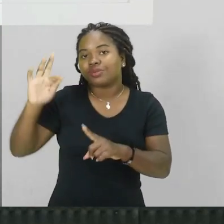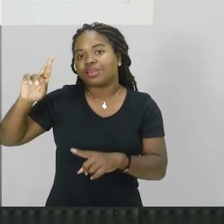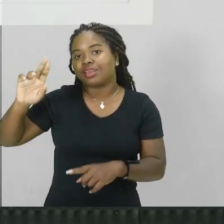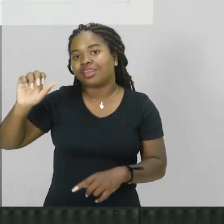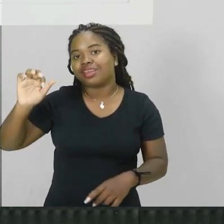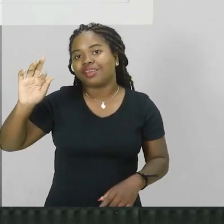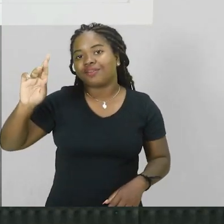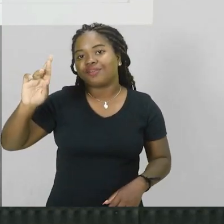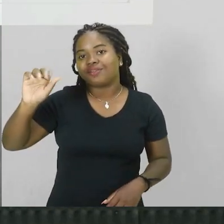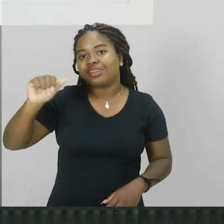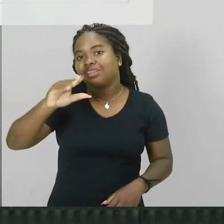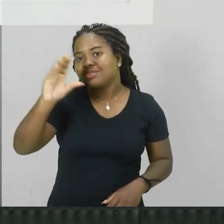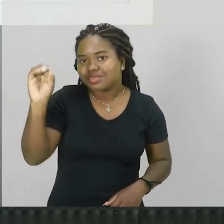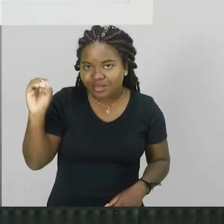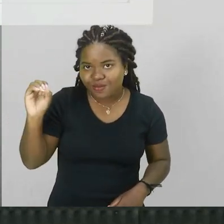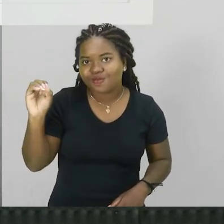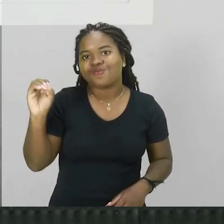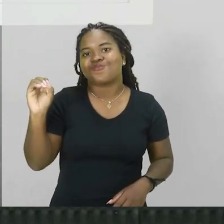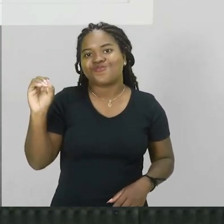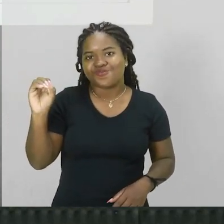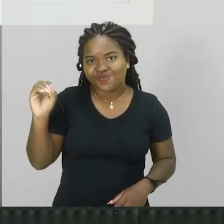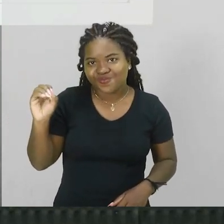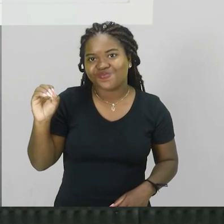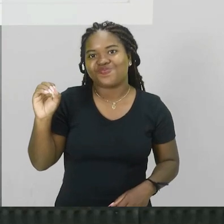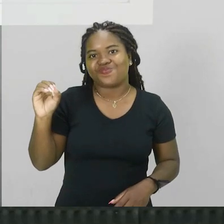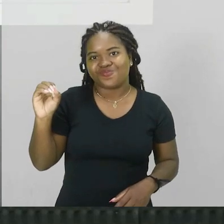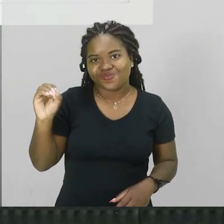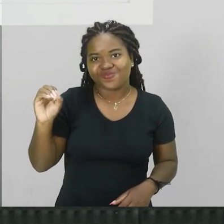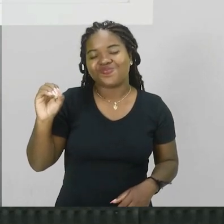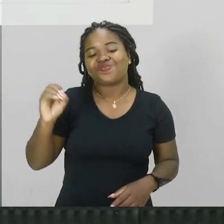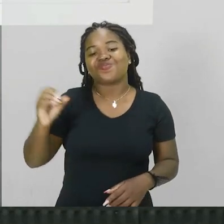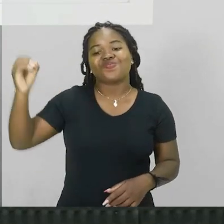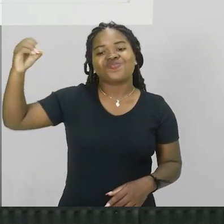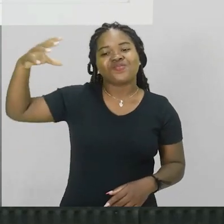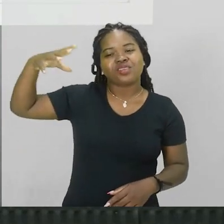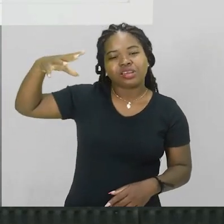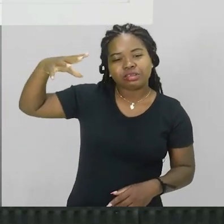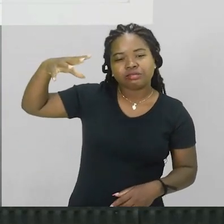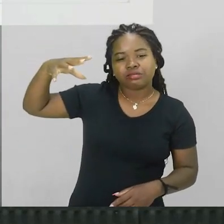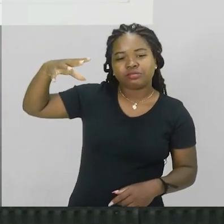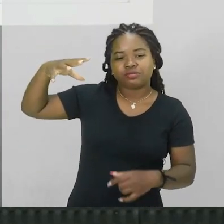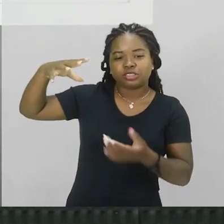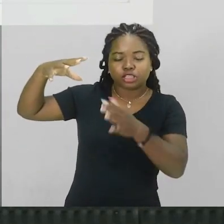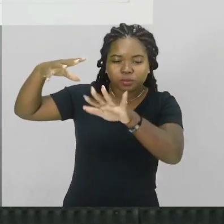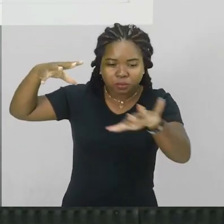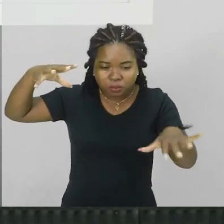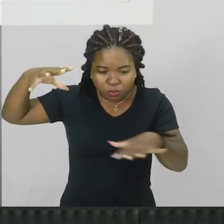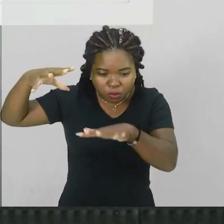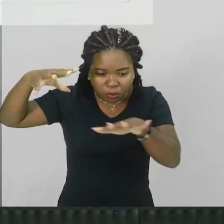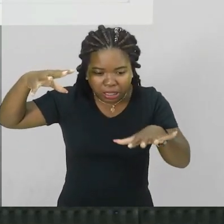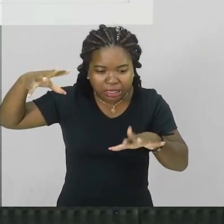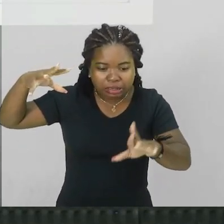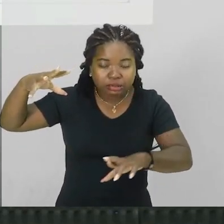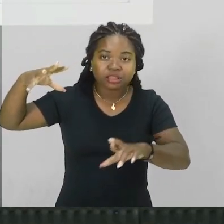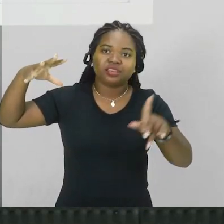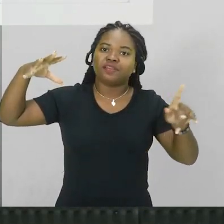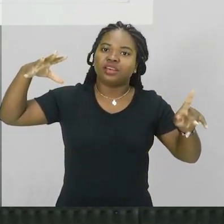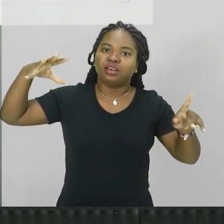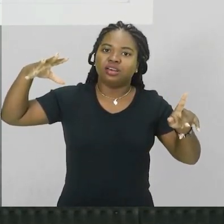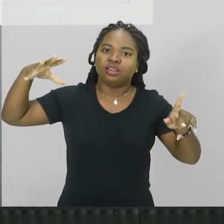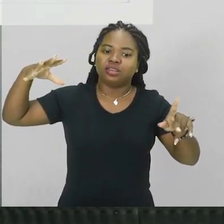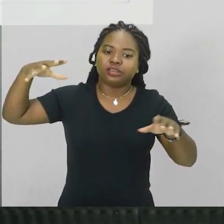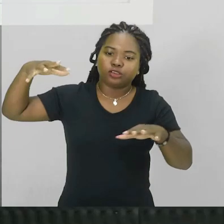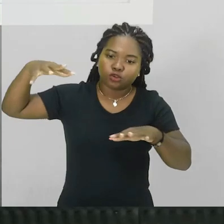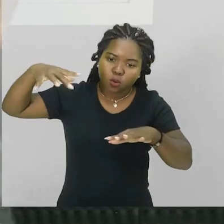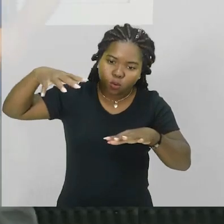refração. Então, a luz, ela passa por massas gasosas diferentes, tá certo? Com